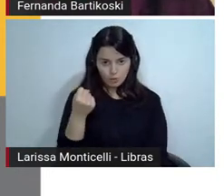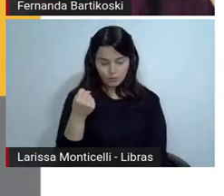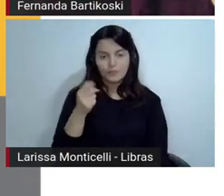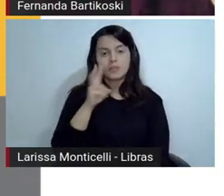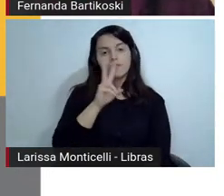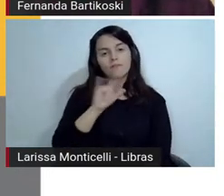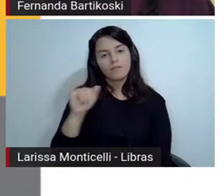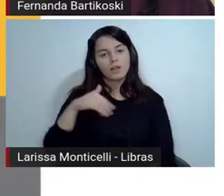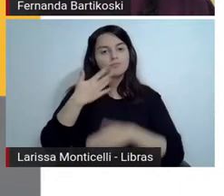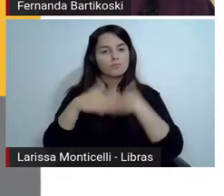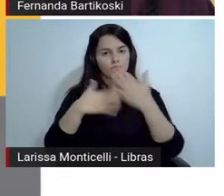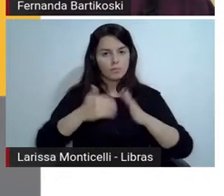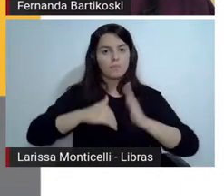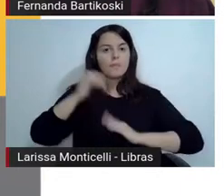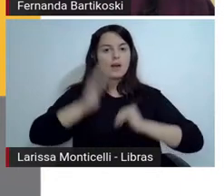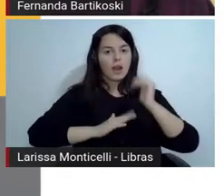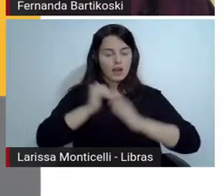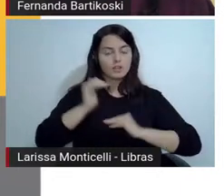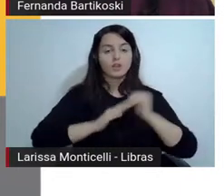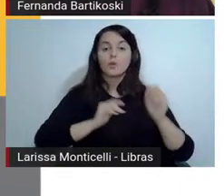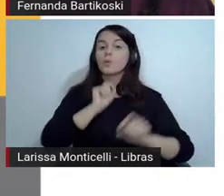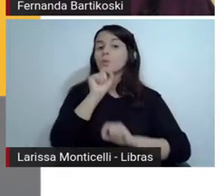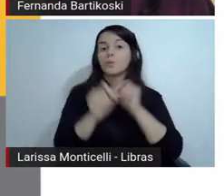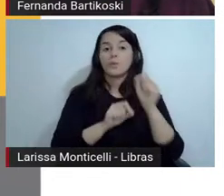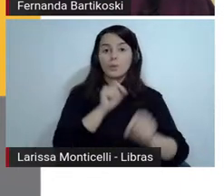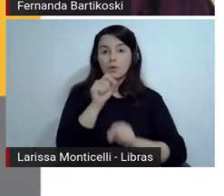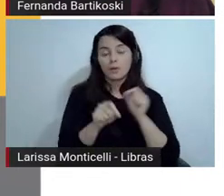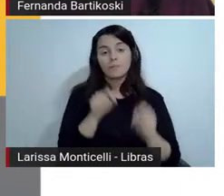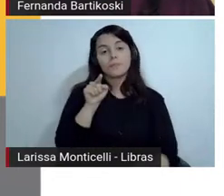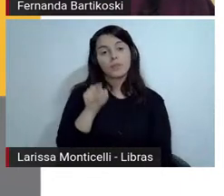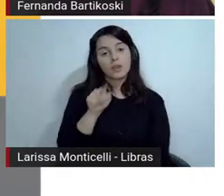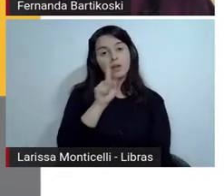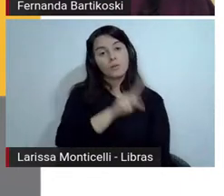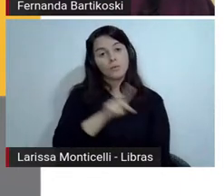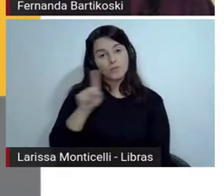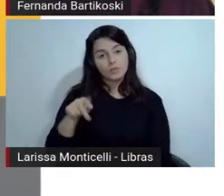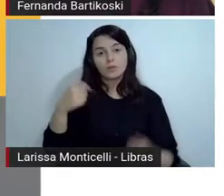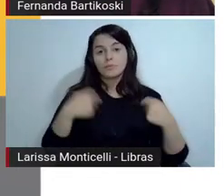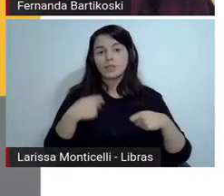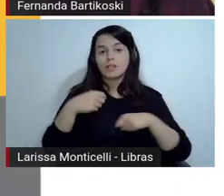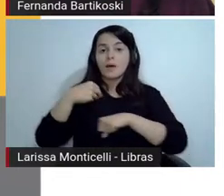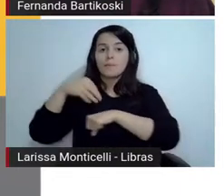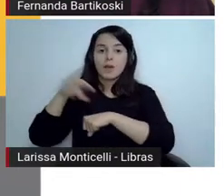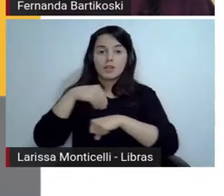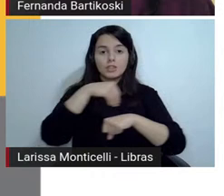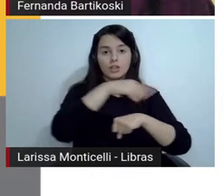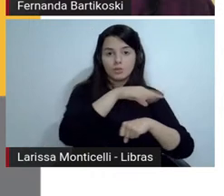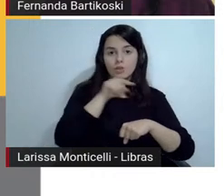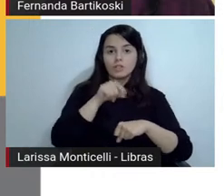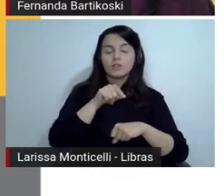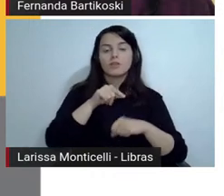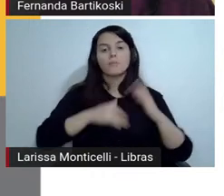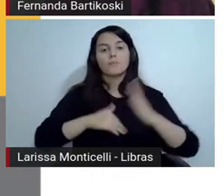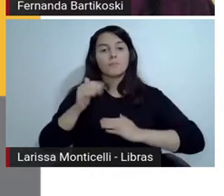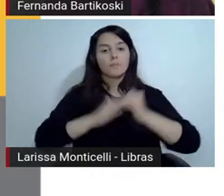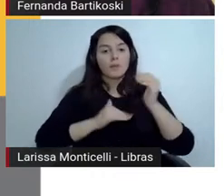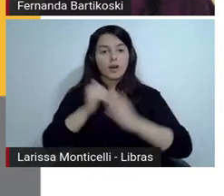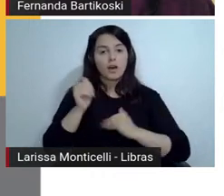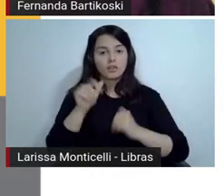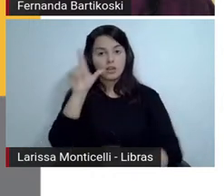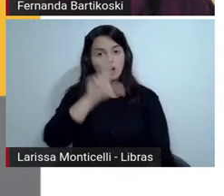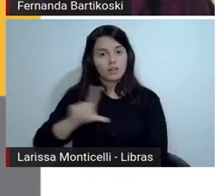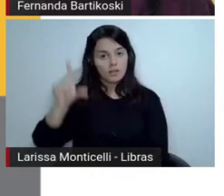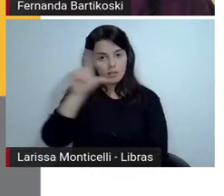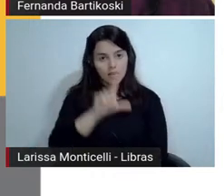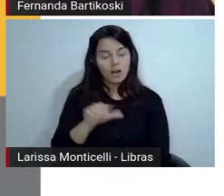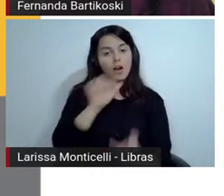prática que o professor deve atuar como mediador no processo de letramento literário que a gente não está falando nada de